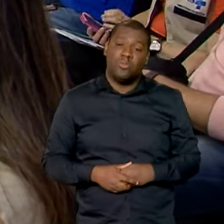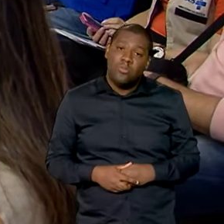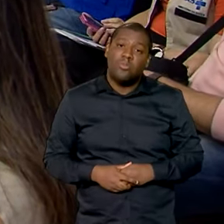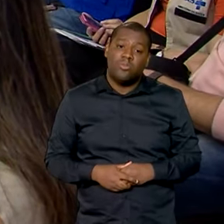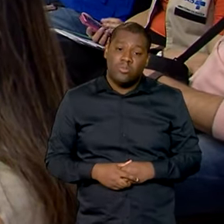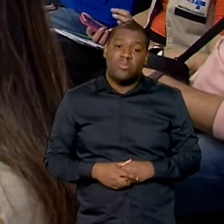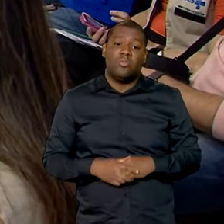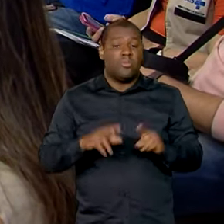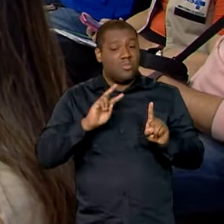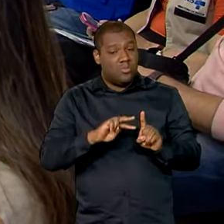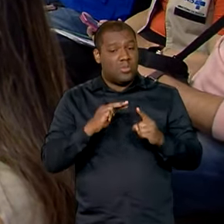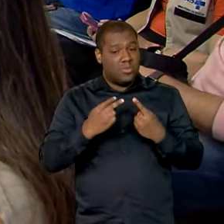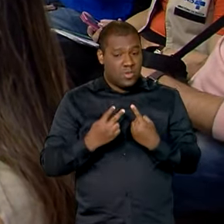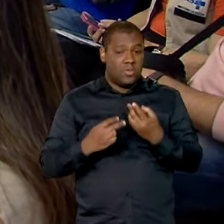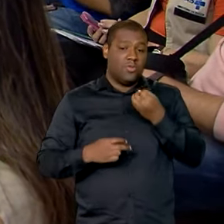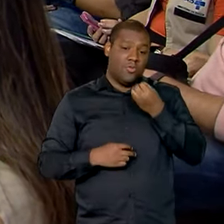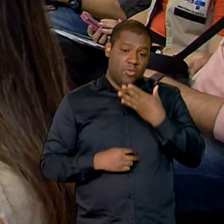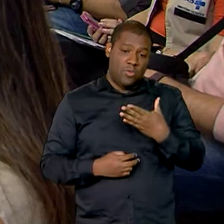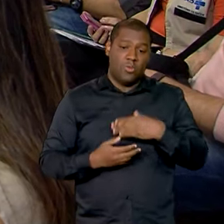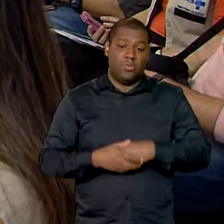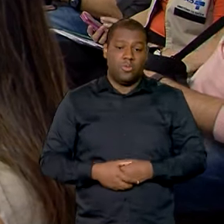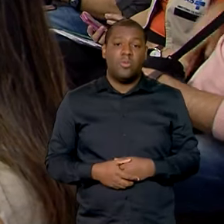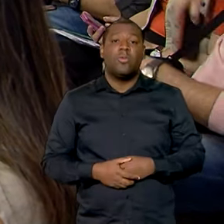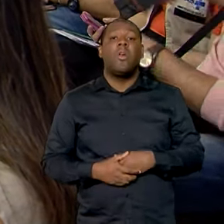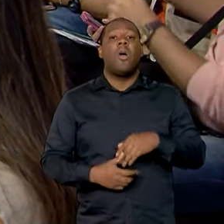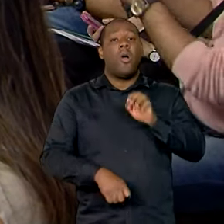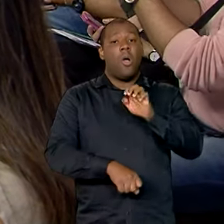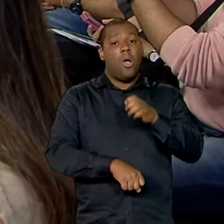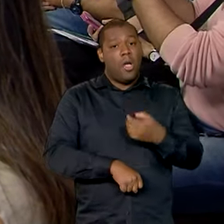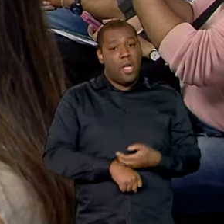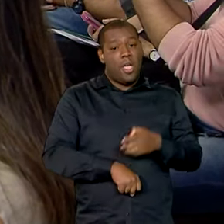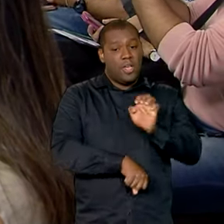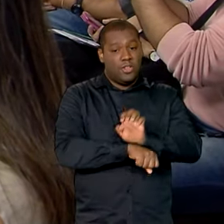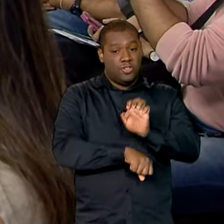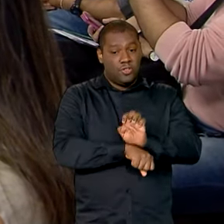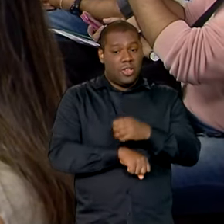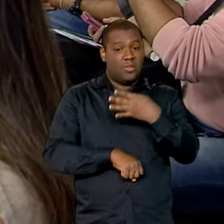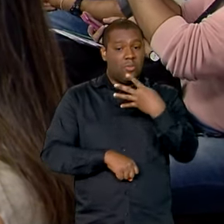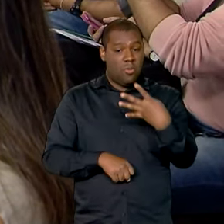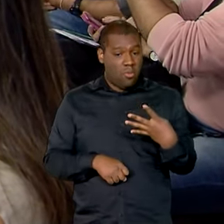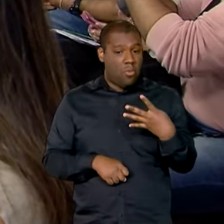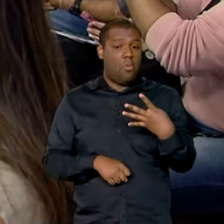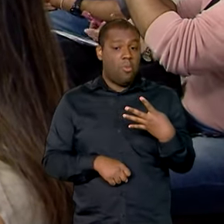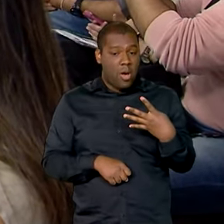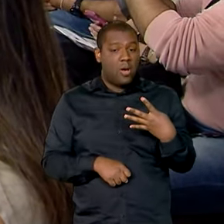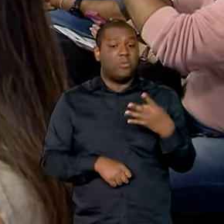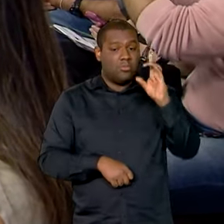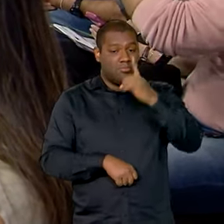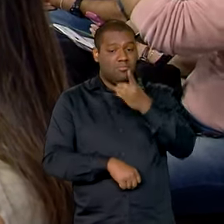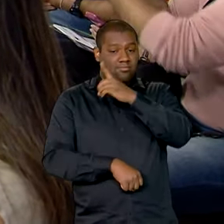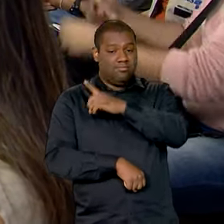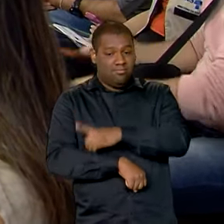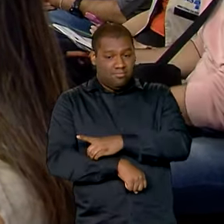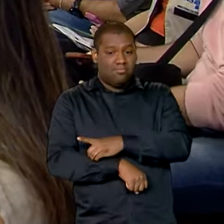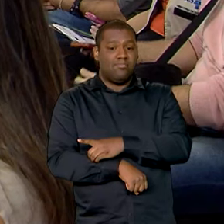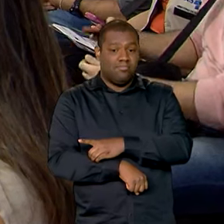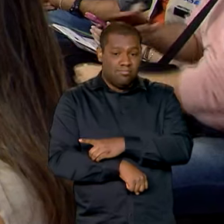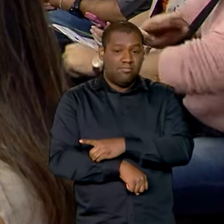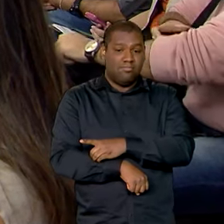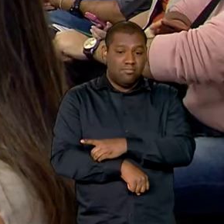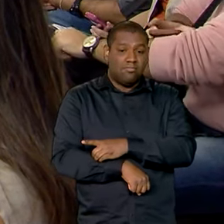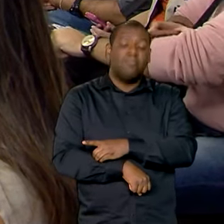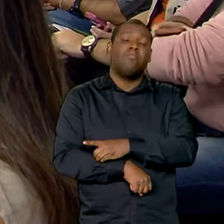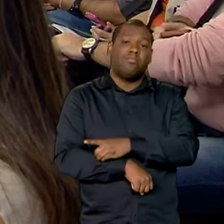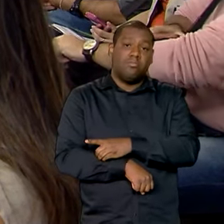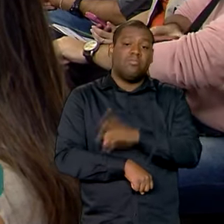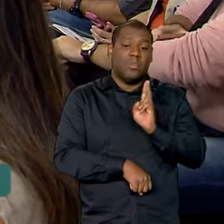mais verde, nós temos quatro estados com estabilidade ainda e nós temos um estado com tendência de aumento,